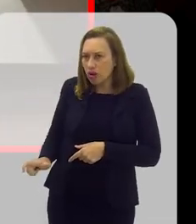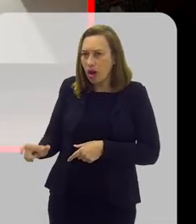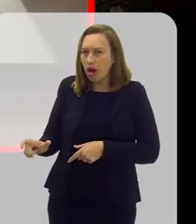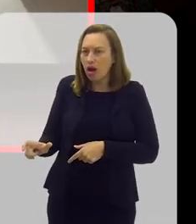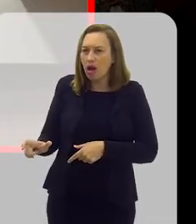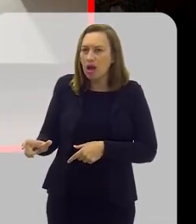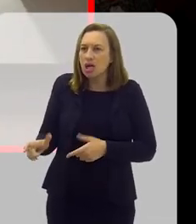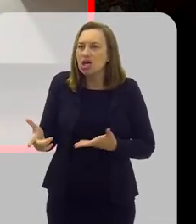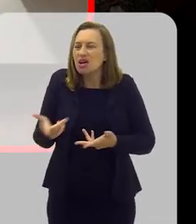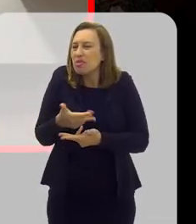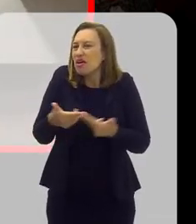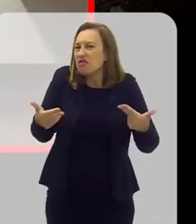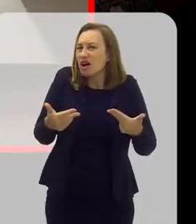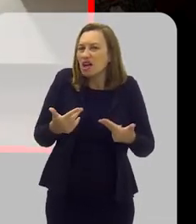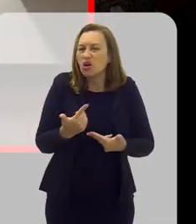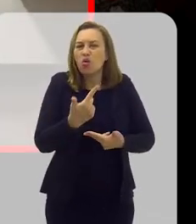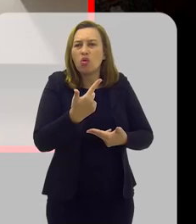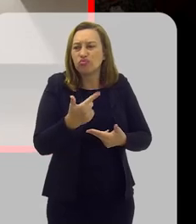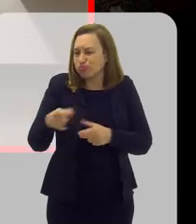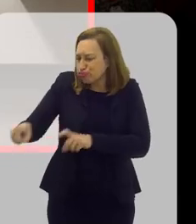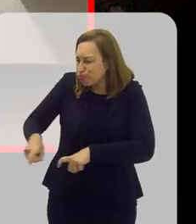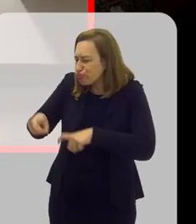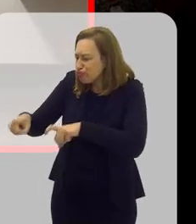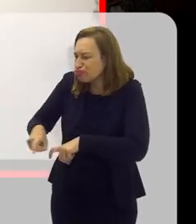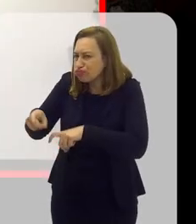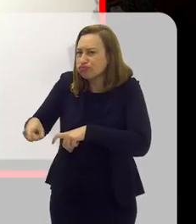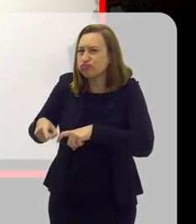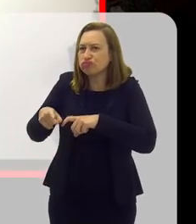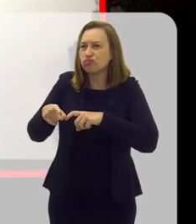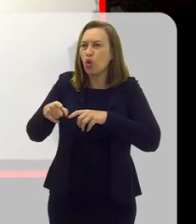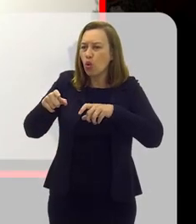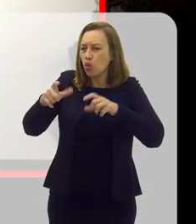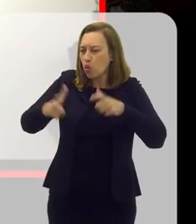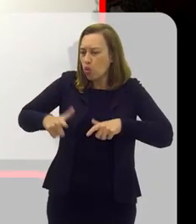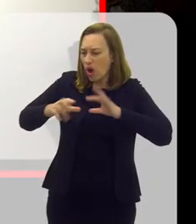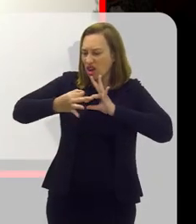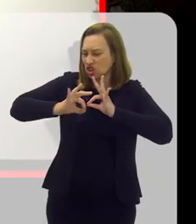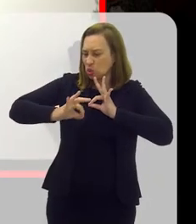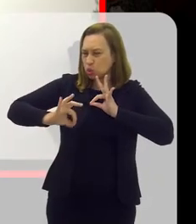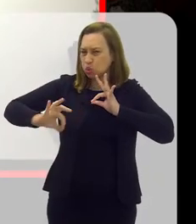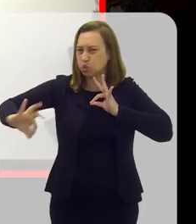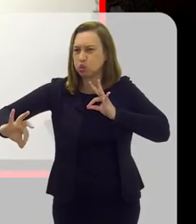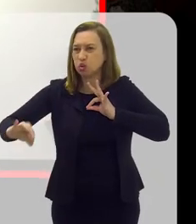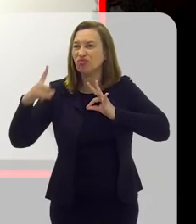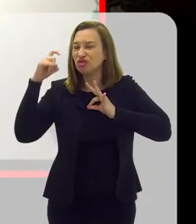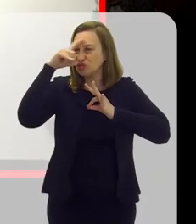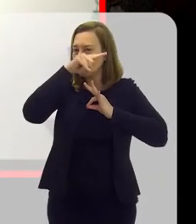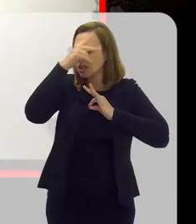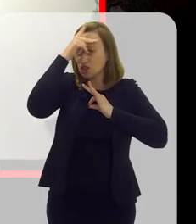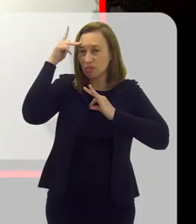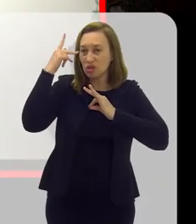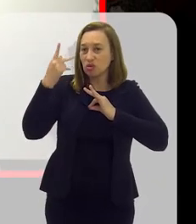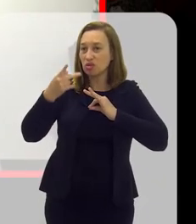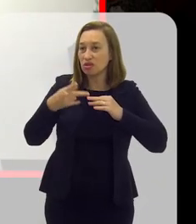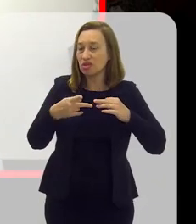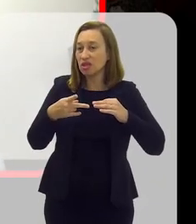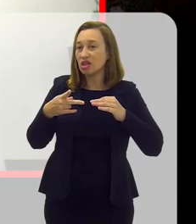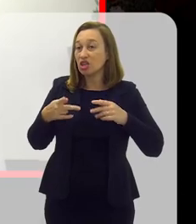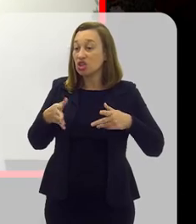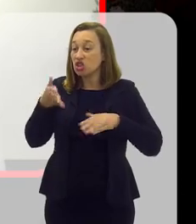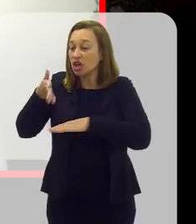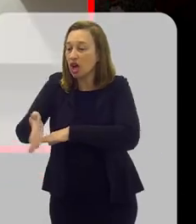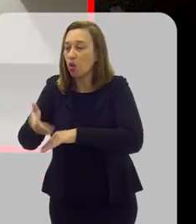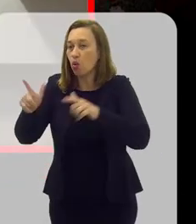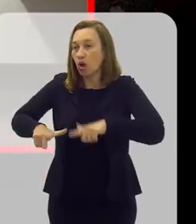para muitas zonas rurais, muitos lugares mais distantes, fica difícil das pessoas conseguirem chegar.